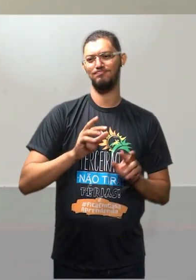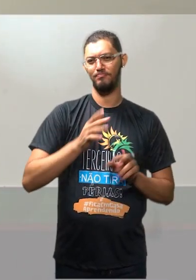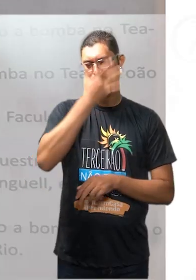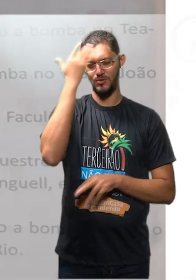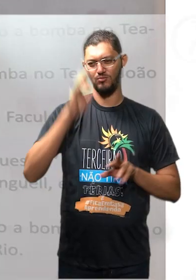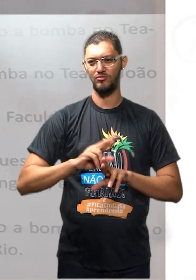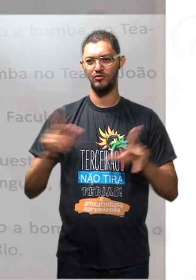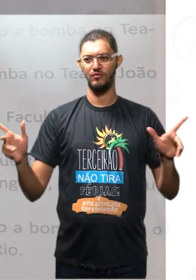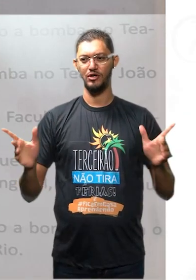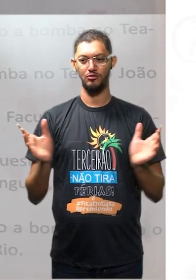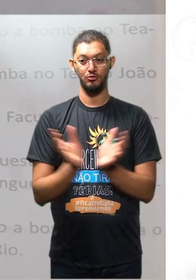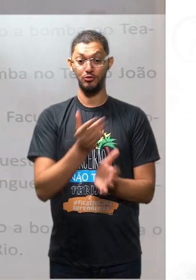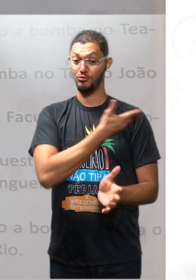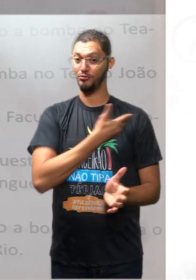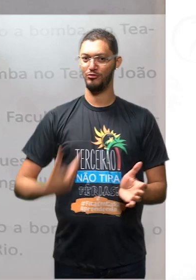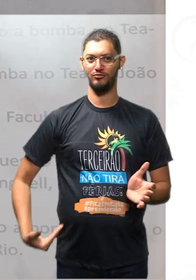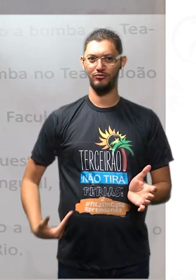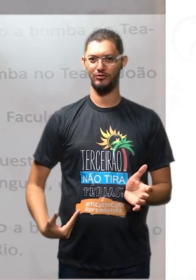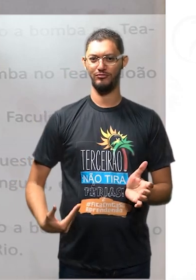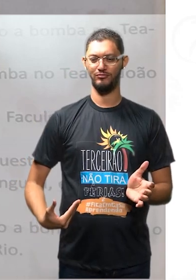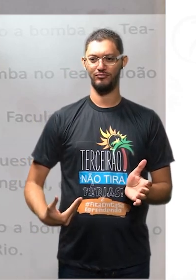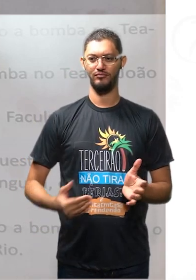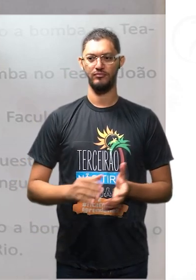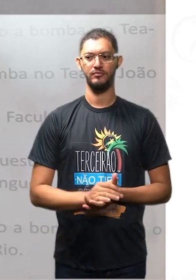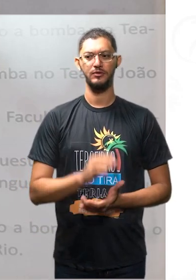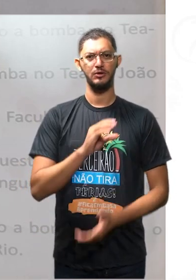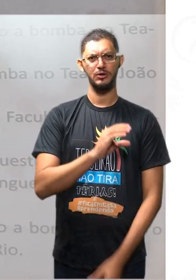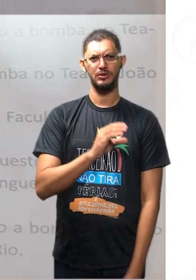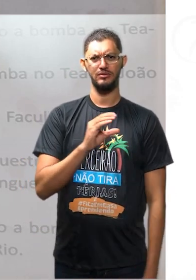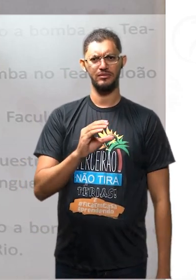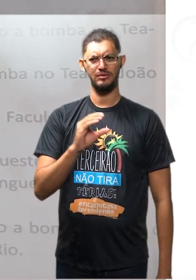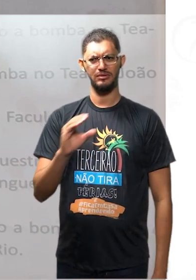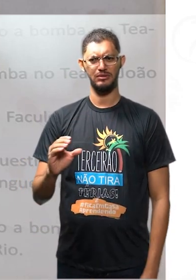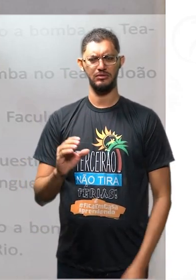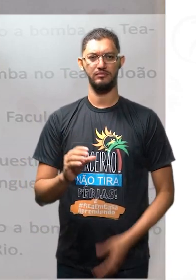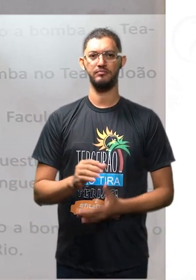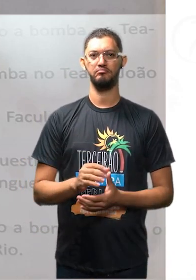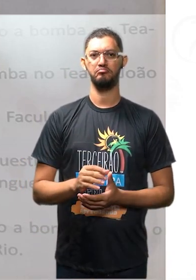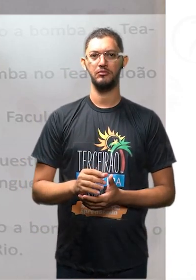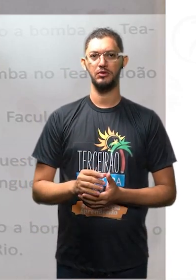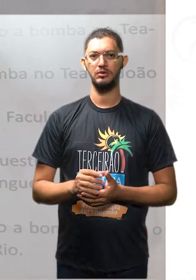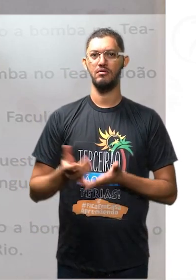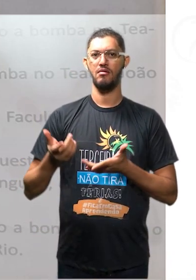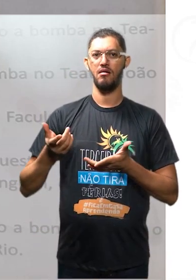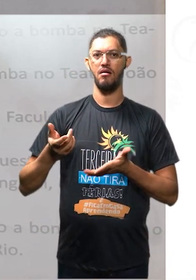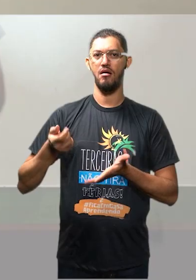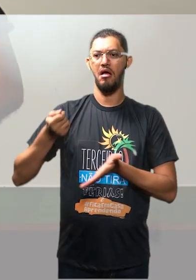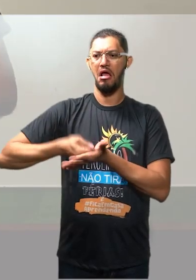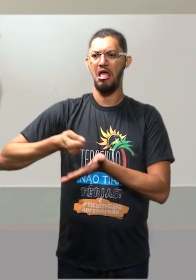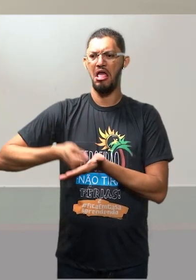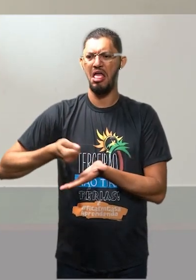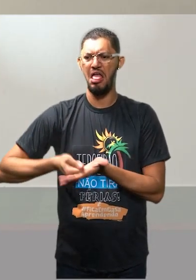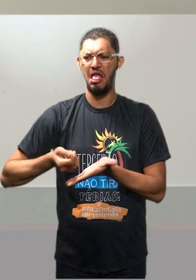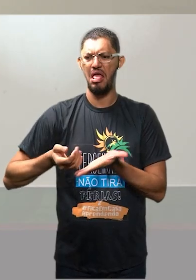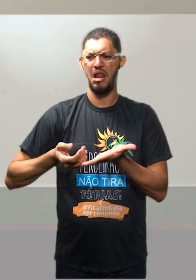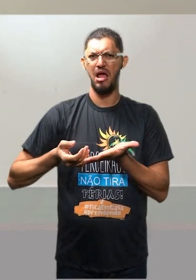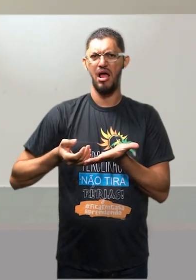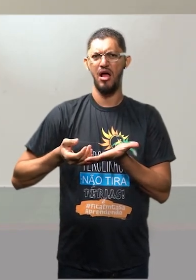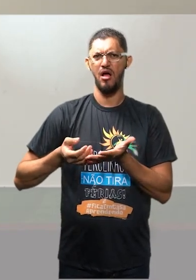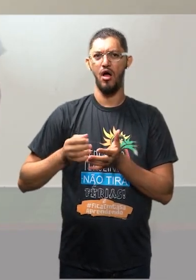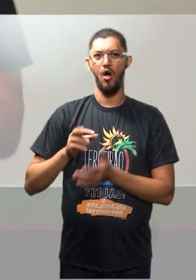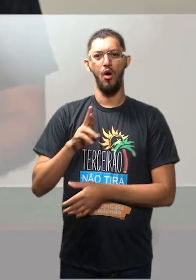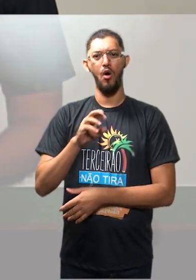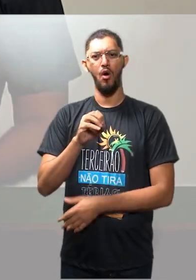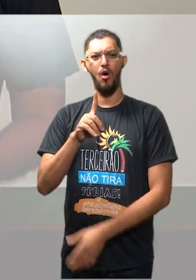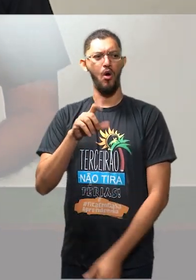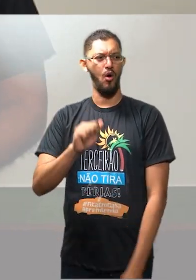junho, o CCC, comando de caça ao comunismo, ataca o elenco da persa, roda viva. Eu não vou ler tudo, tá, pessoal?